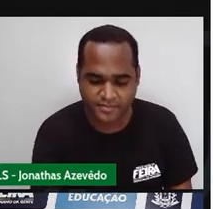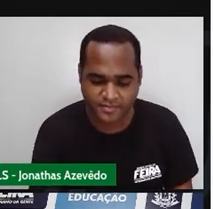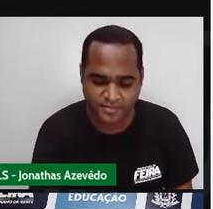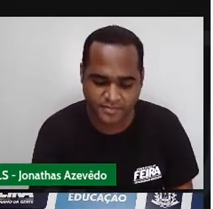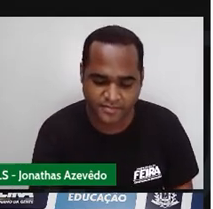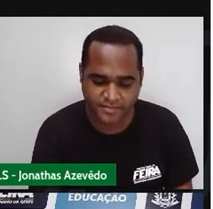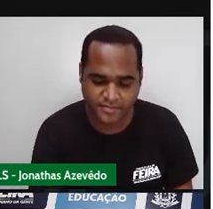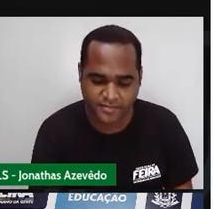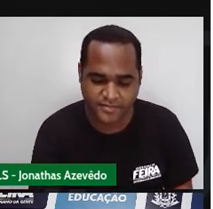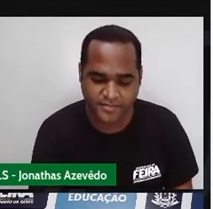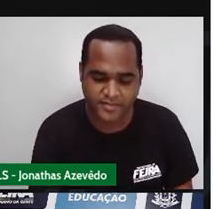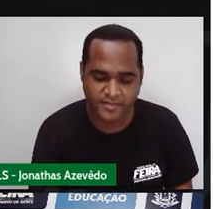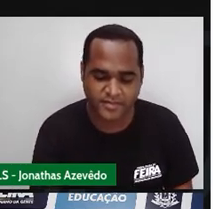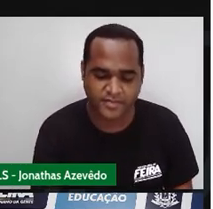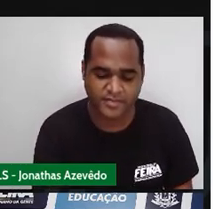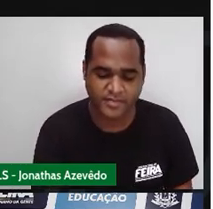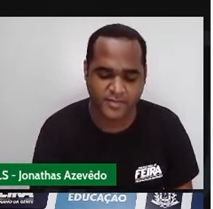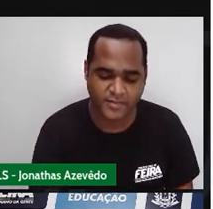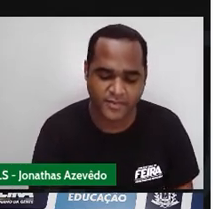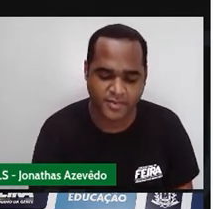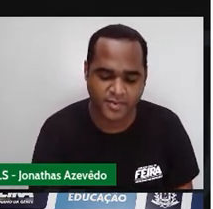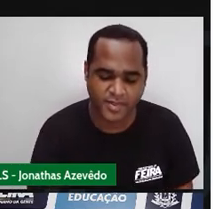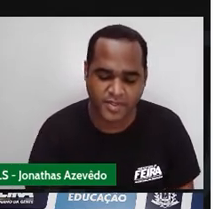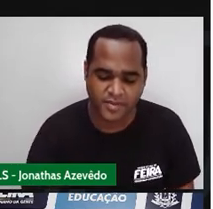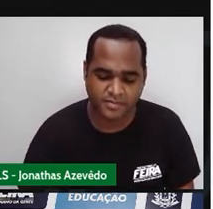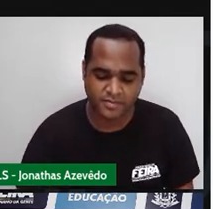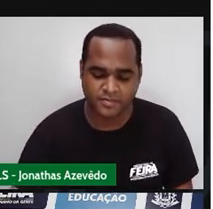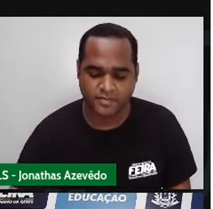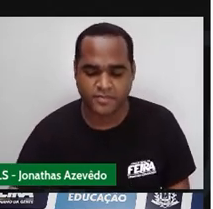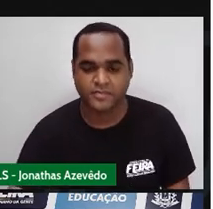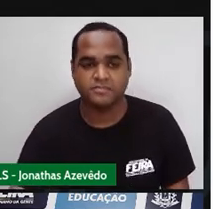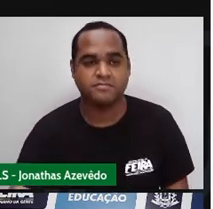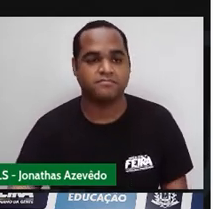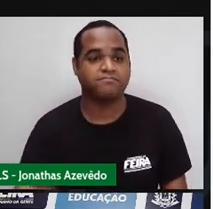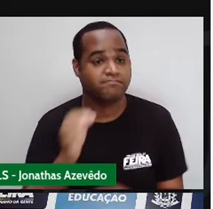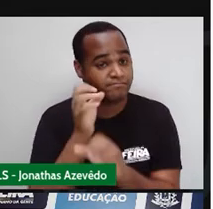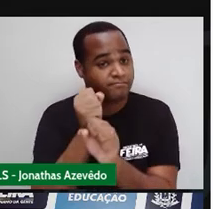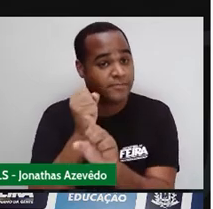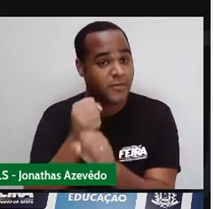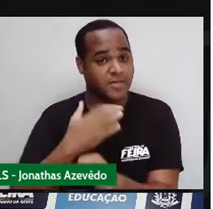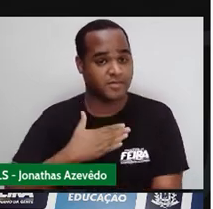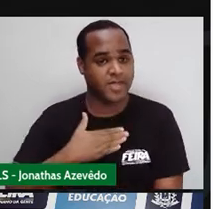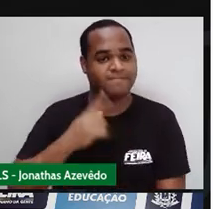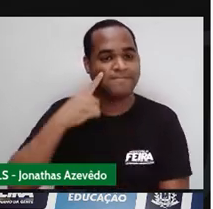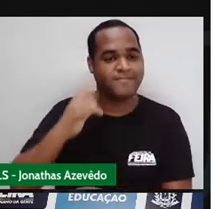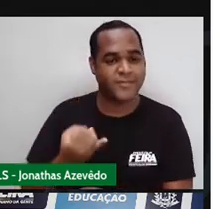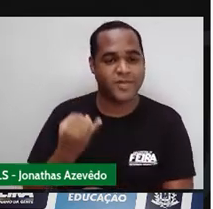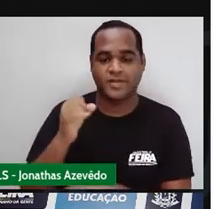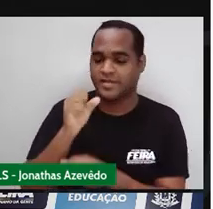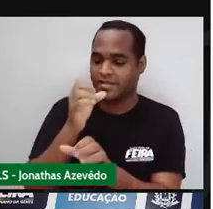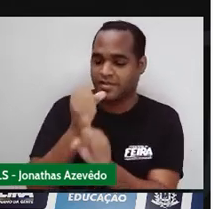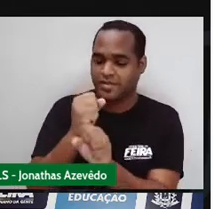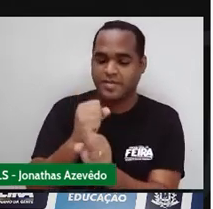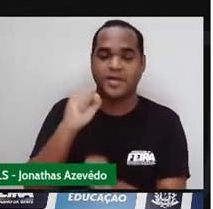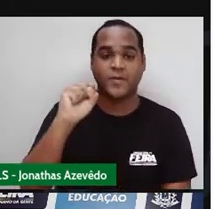Bom, o Jonatas me disse agora Que a soma dele deu 87